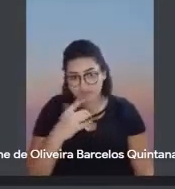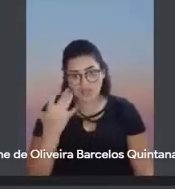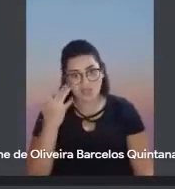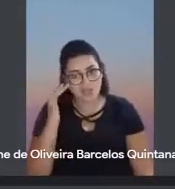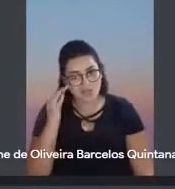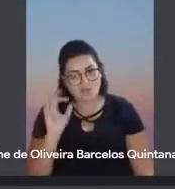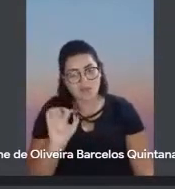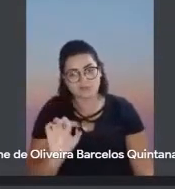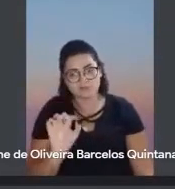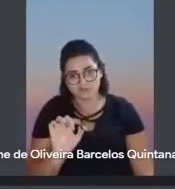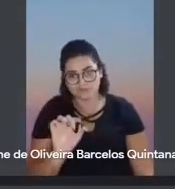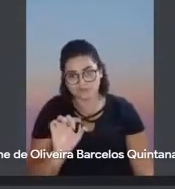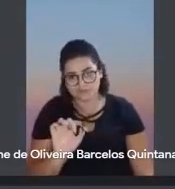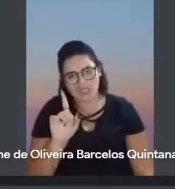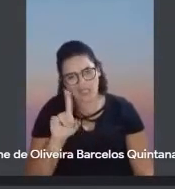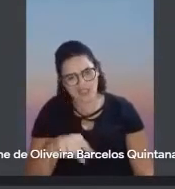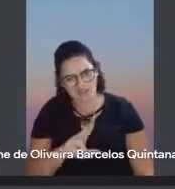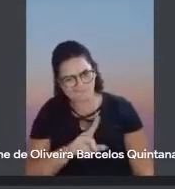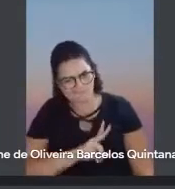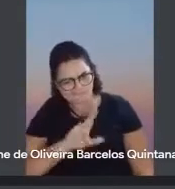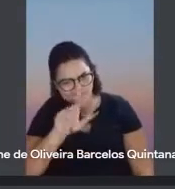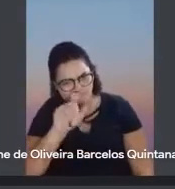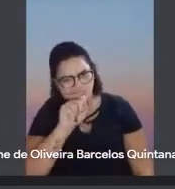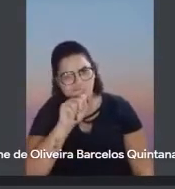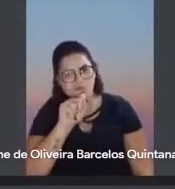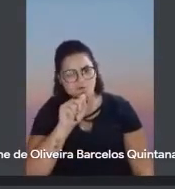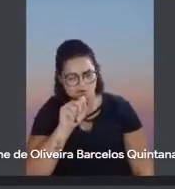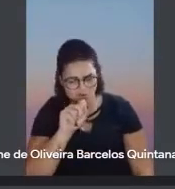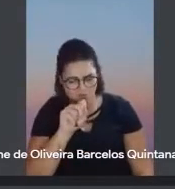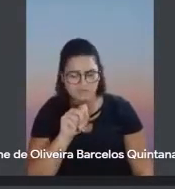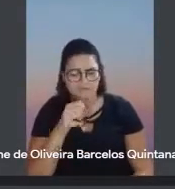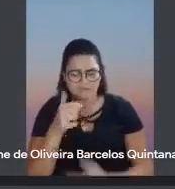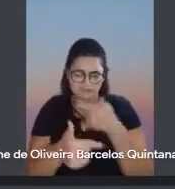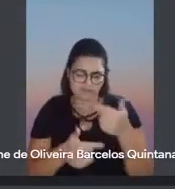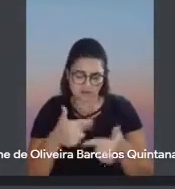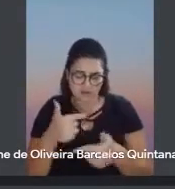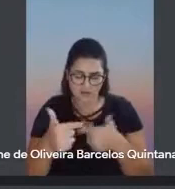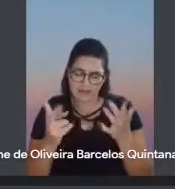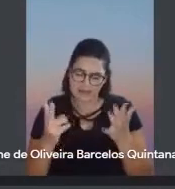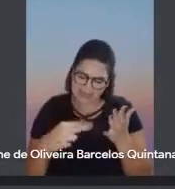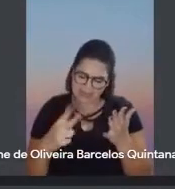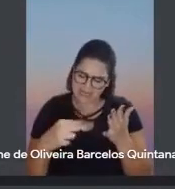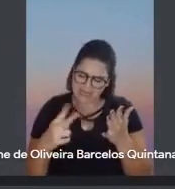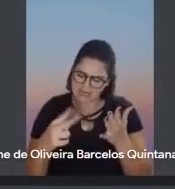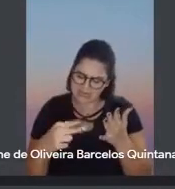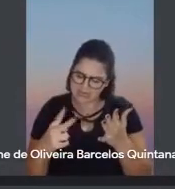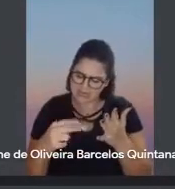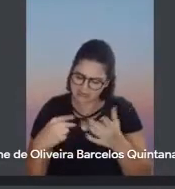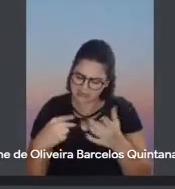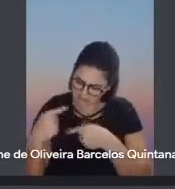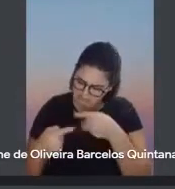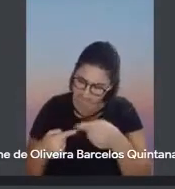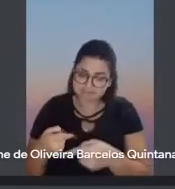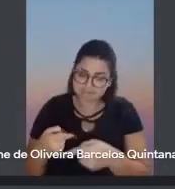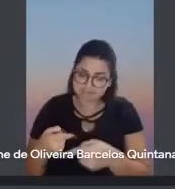força aí desse trabalho para ser lido, relido pelas novas gerações, né?